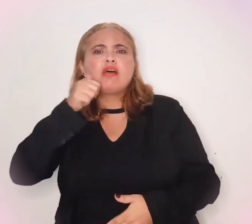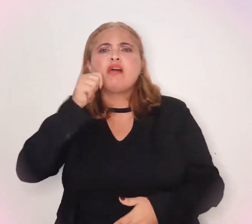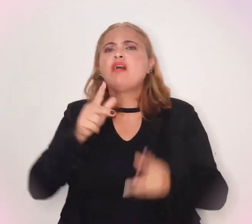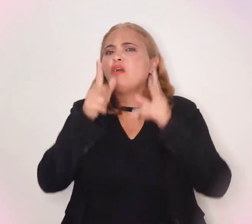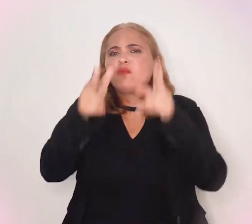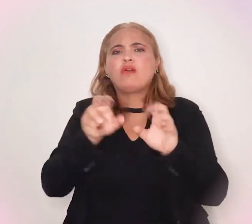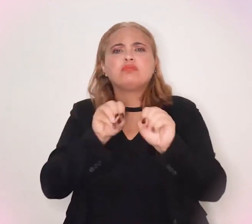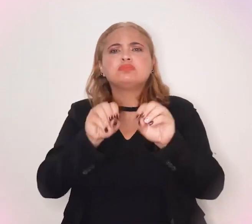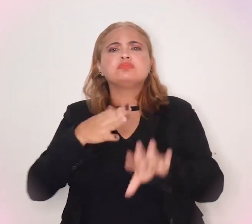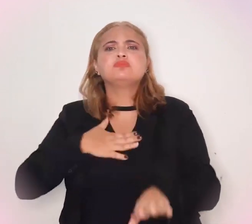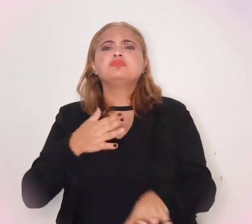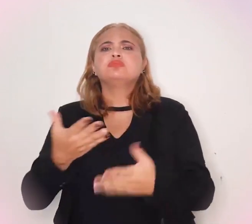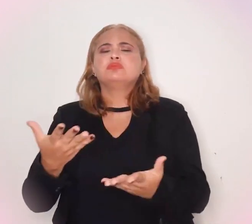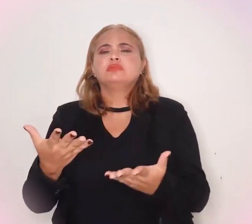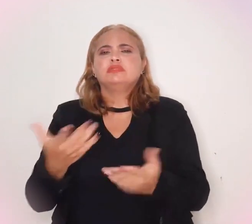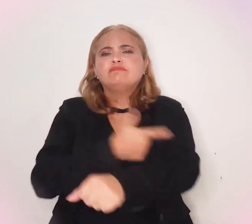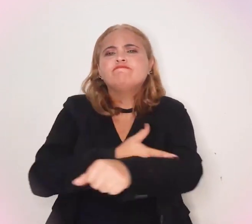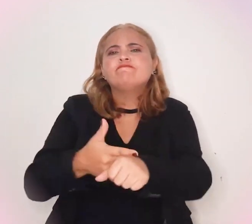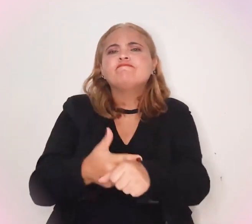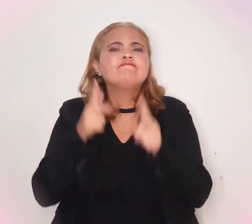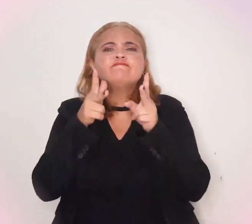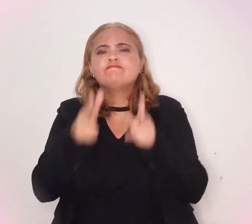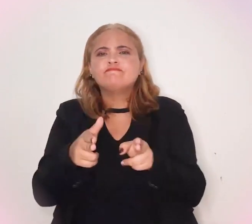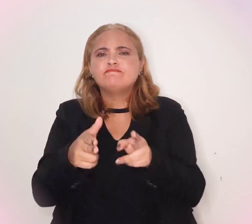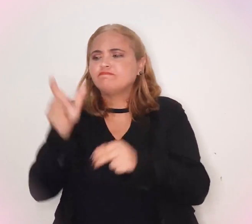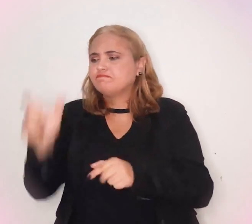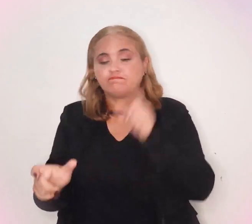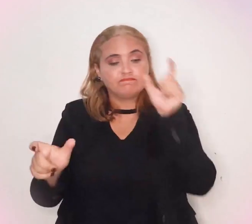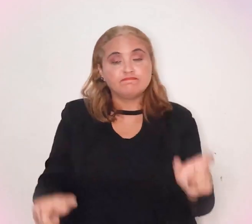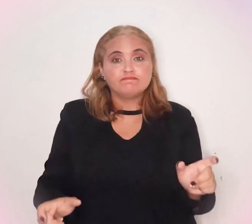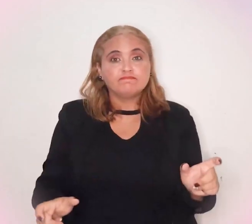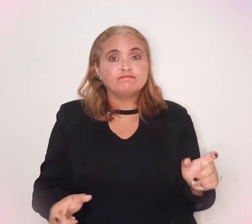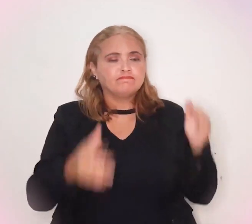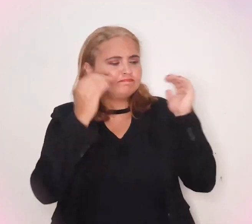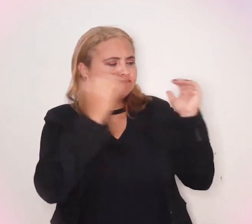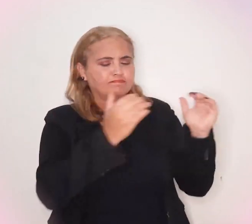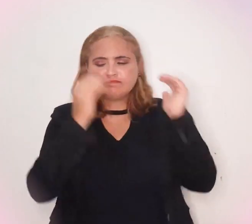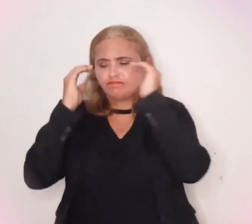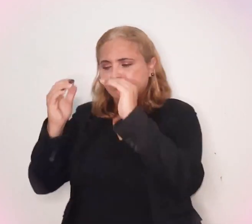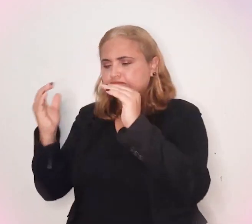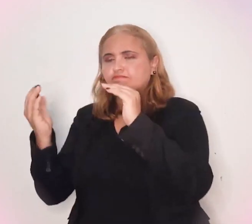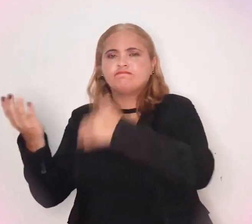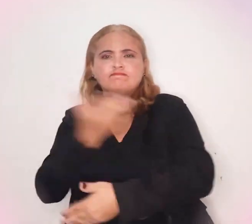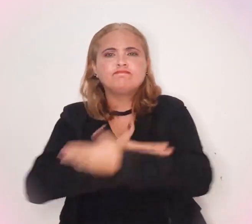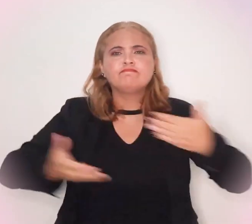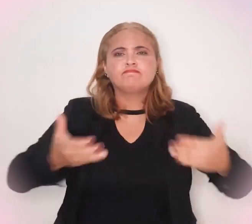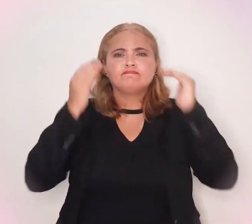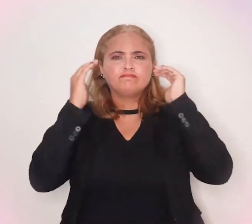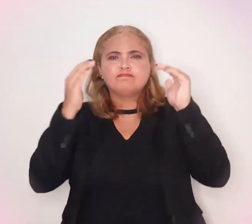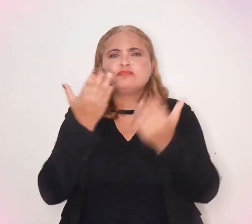mesmo que eu ensino as minhas filhas, como eu as eduquei. Meninas, se respeitem, que vocês terão o respeito de todos.